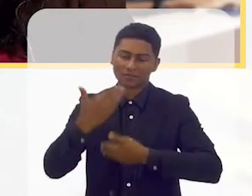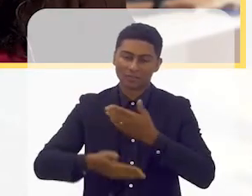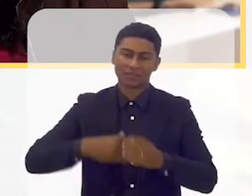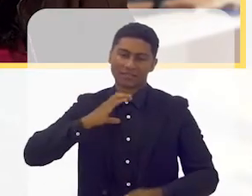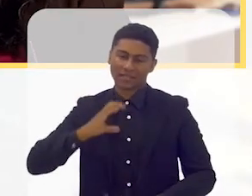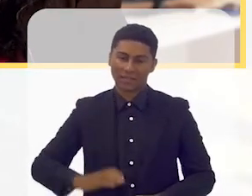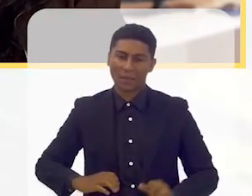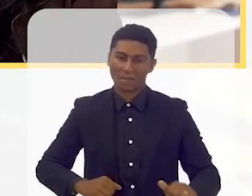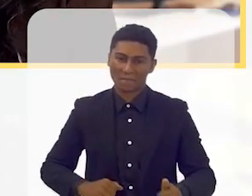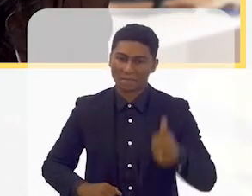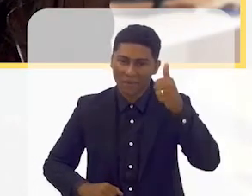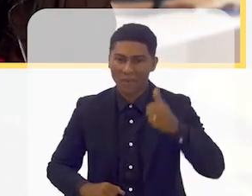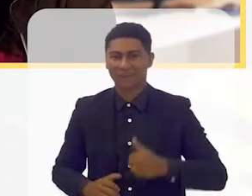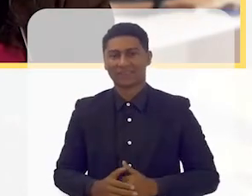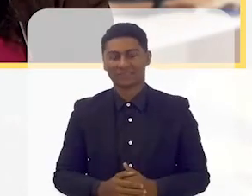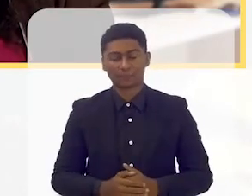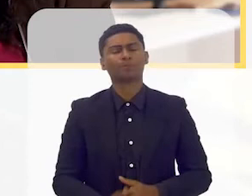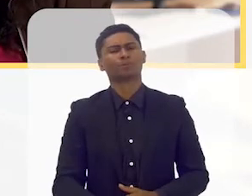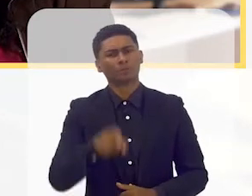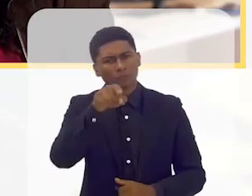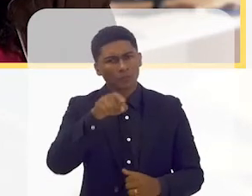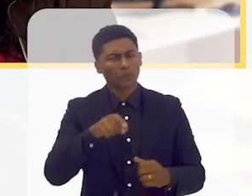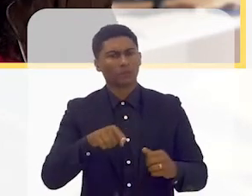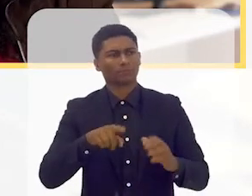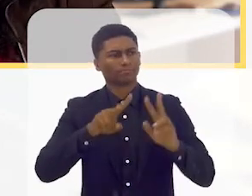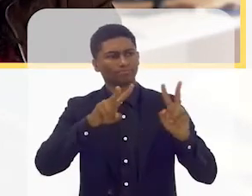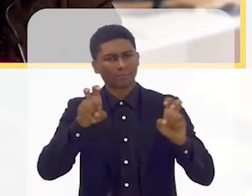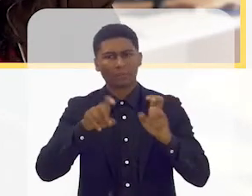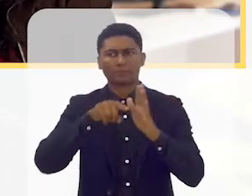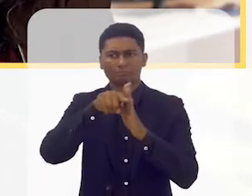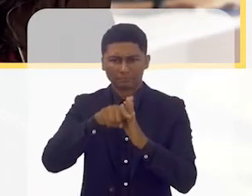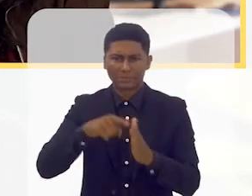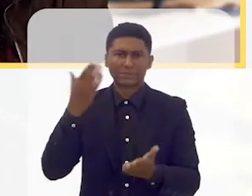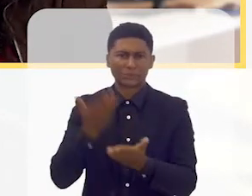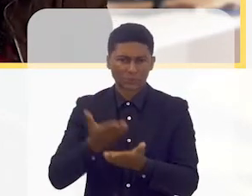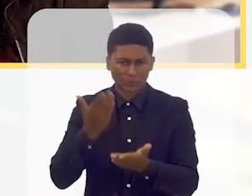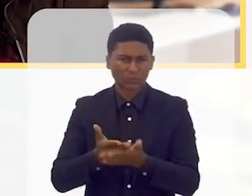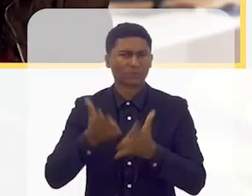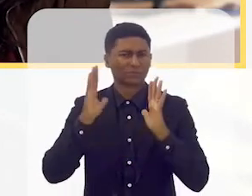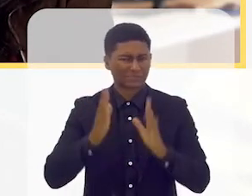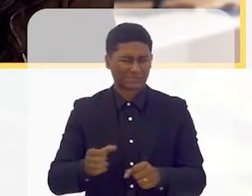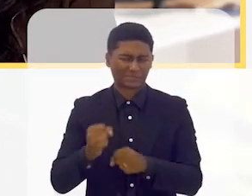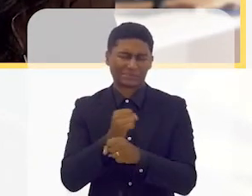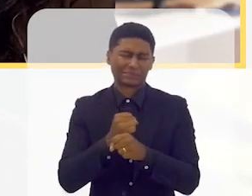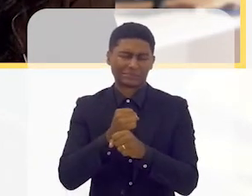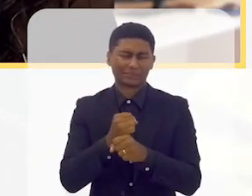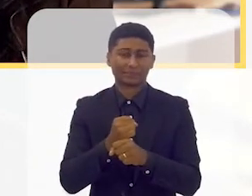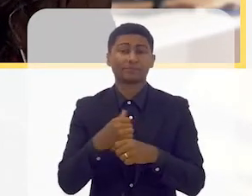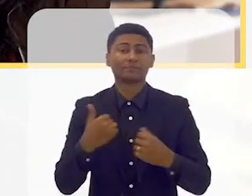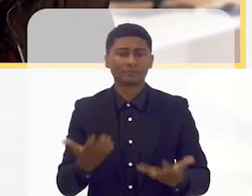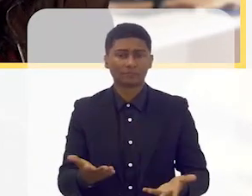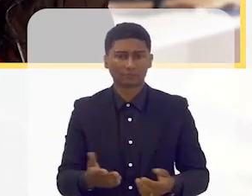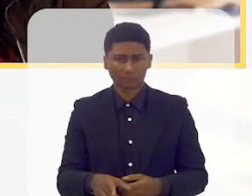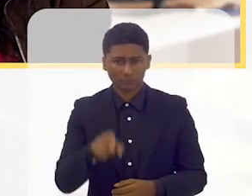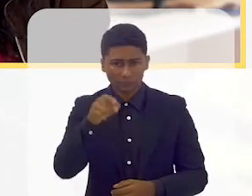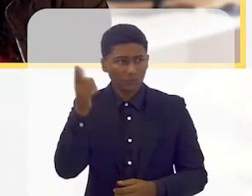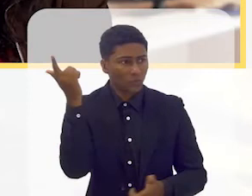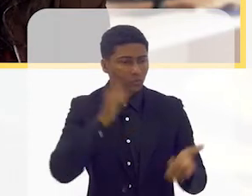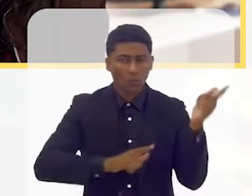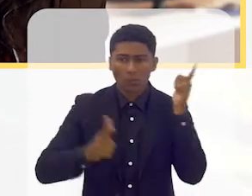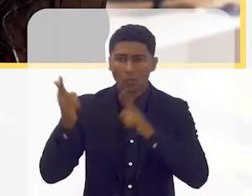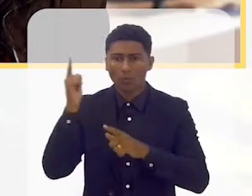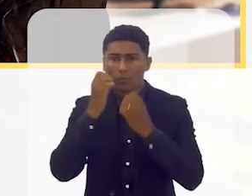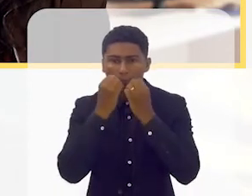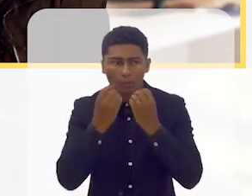Perfeito. A senhora vem pesquisando e estudando esse tema já há muito tempo. Que resultados a senhora pode dizer assim que